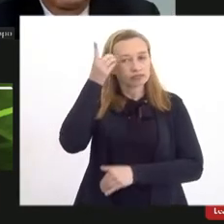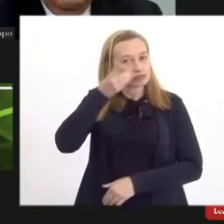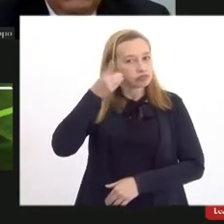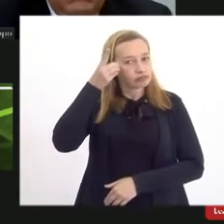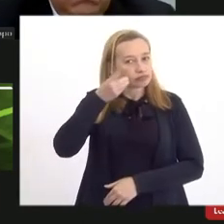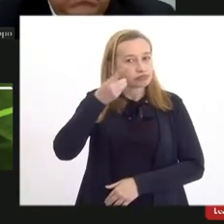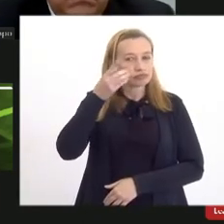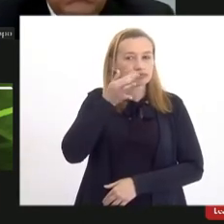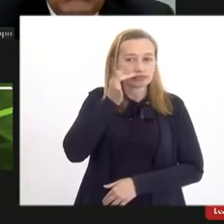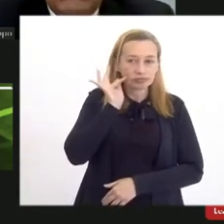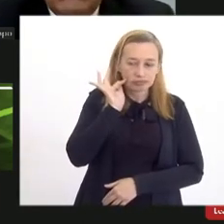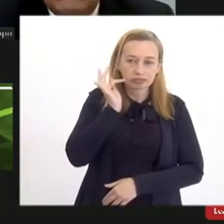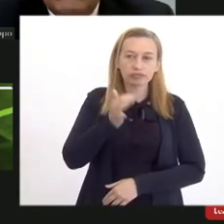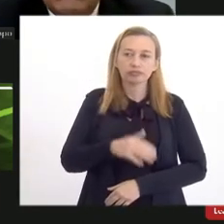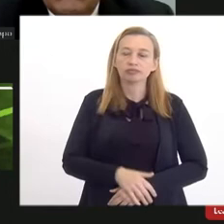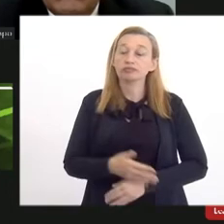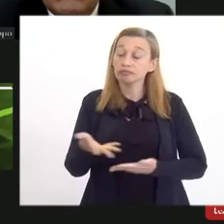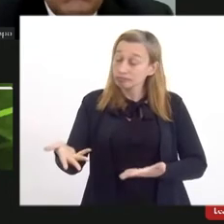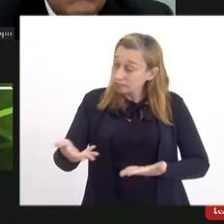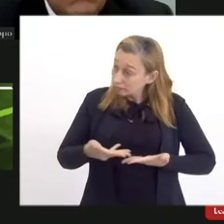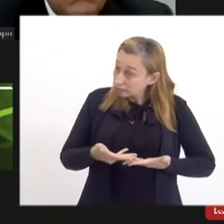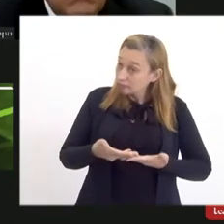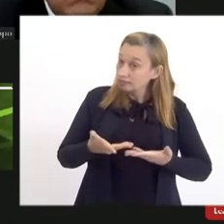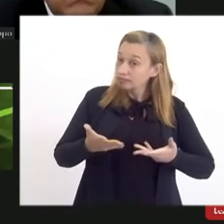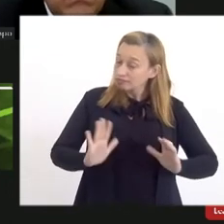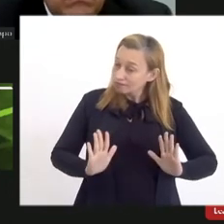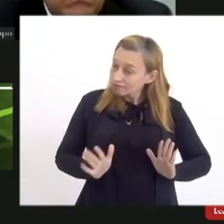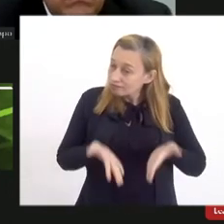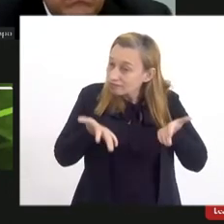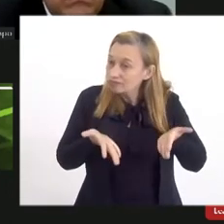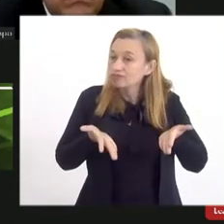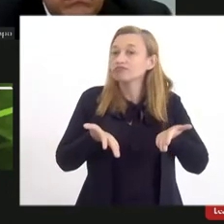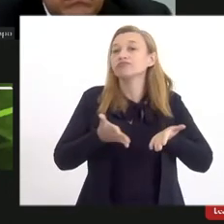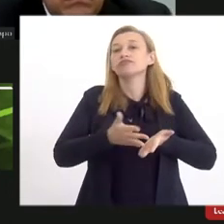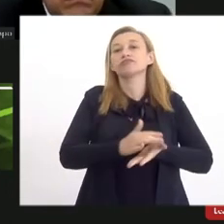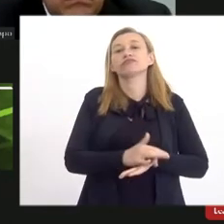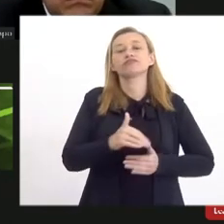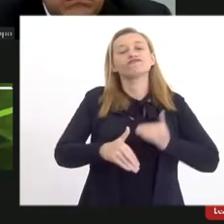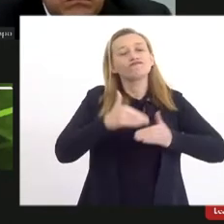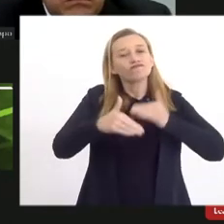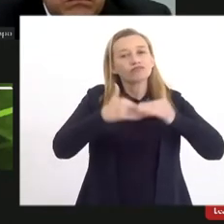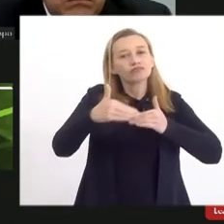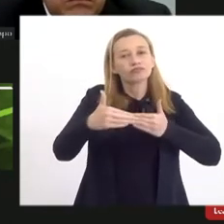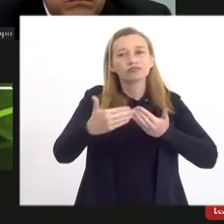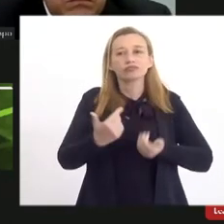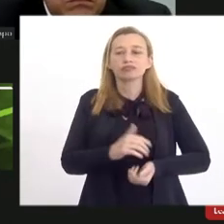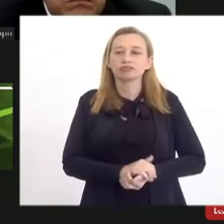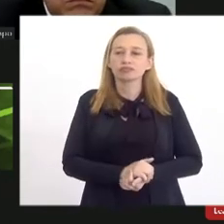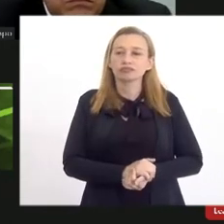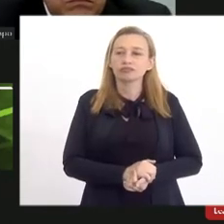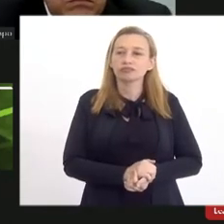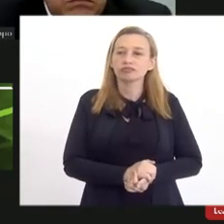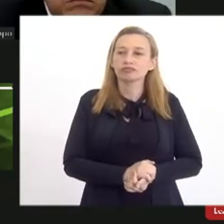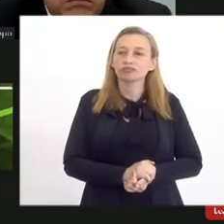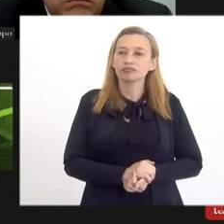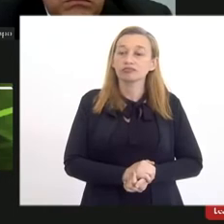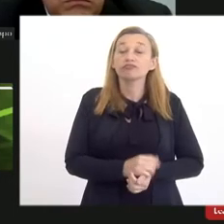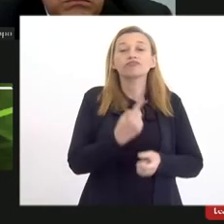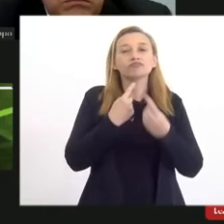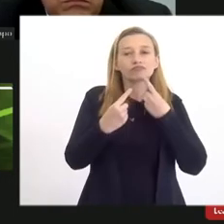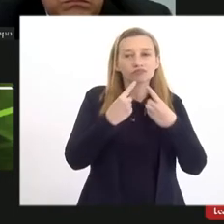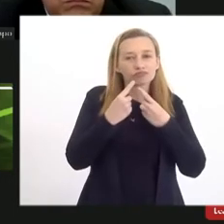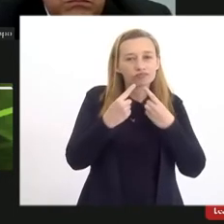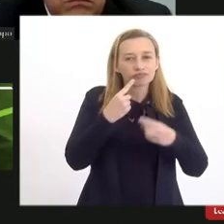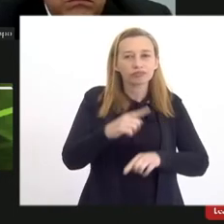Serafini pelo convite pela iniciativa do desenvolvimento deste deste debate